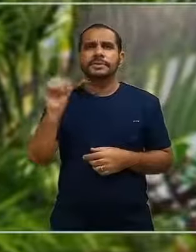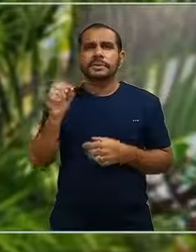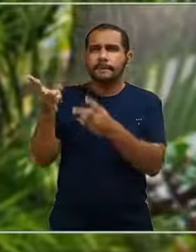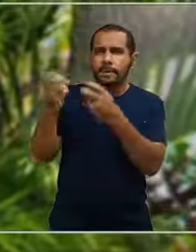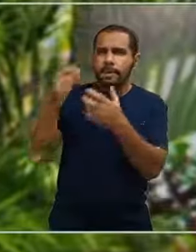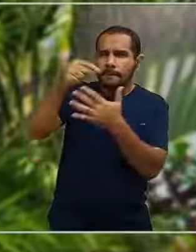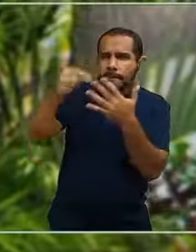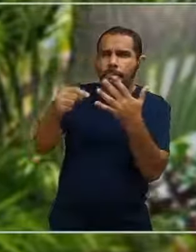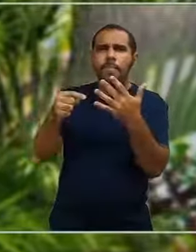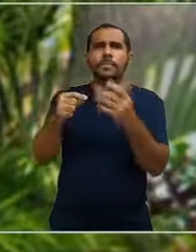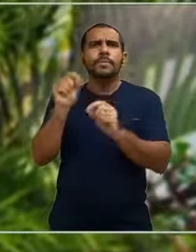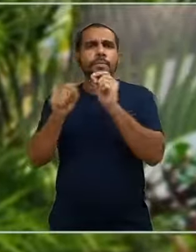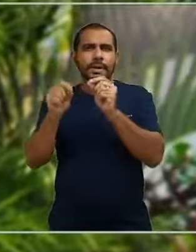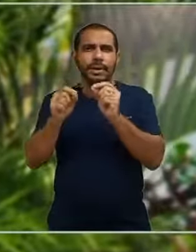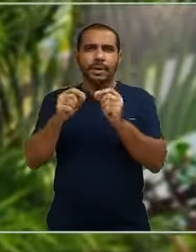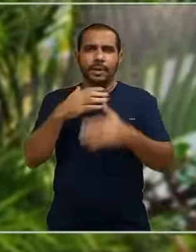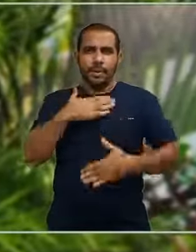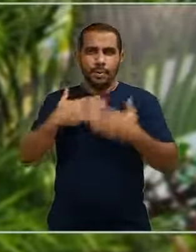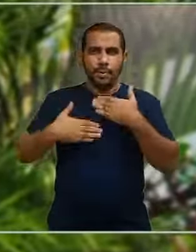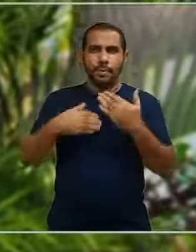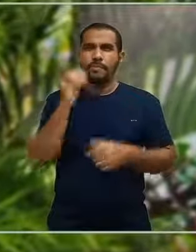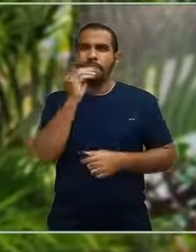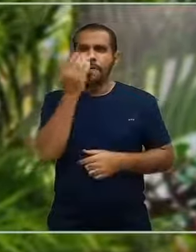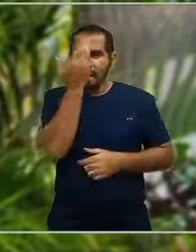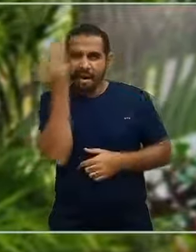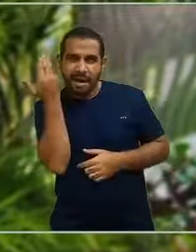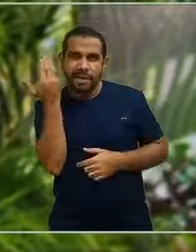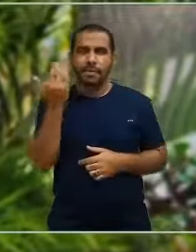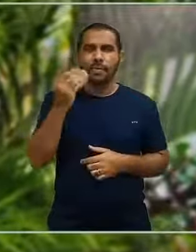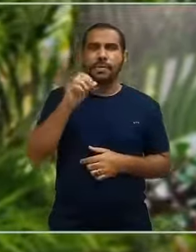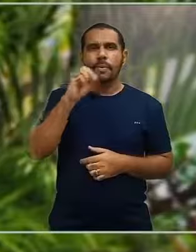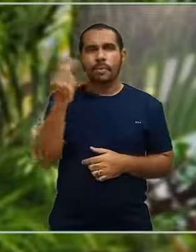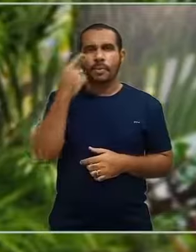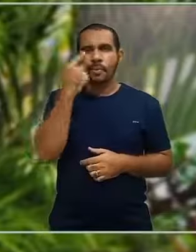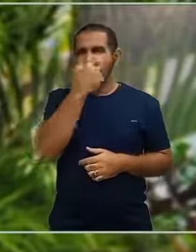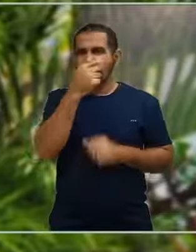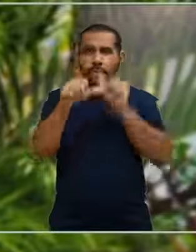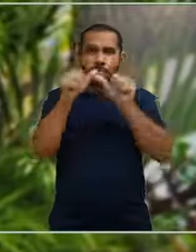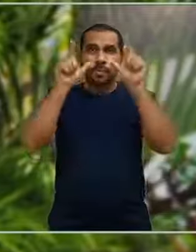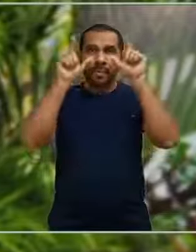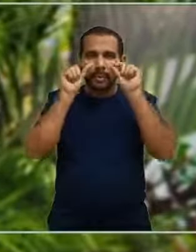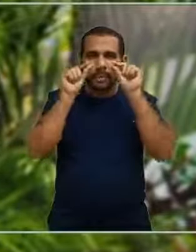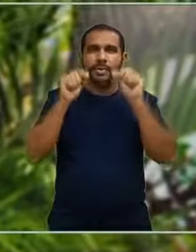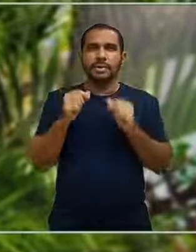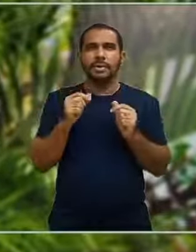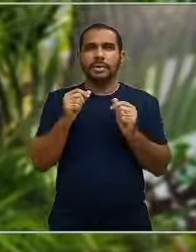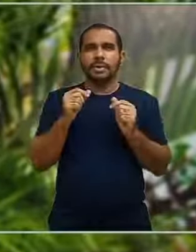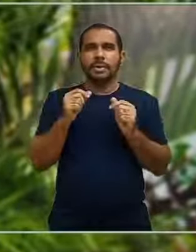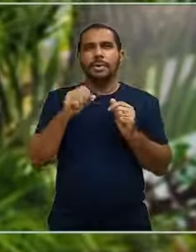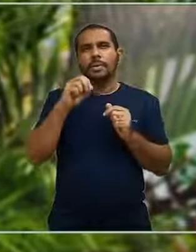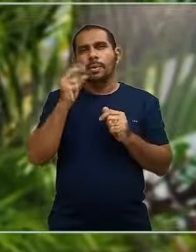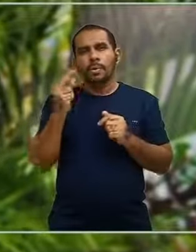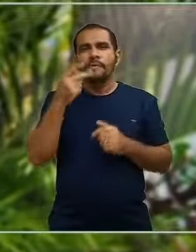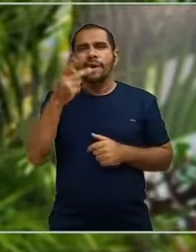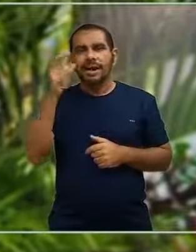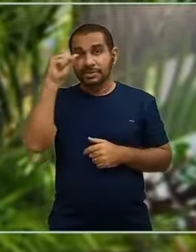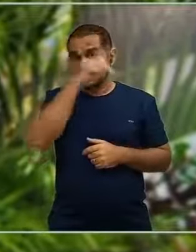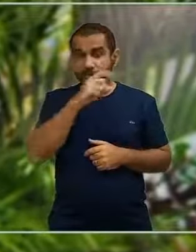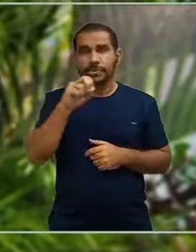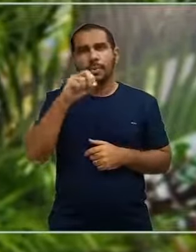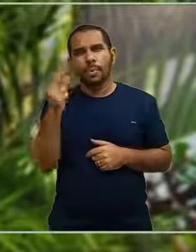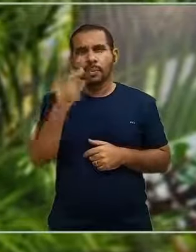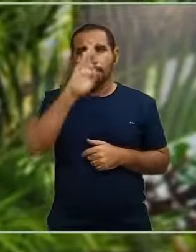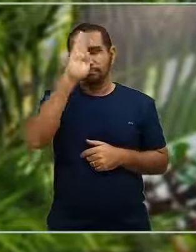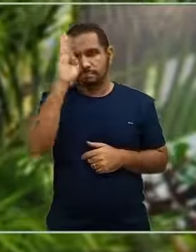apresentar sintomas específicos, como fraqueza em um lado do corpo, alteração ou perda de visão, dificuldade para falar,